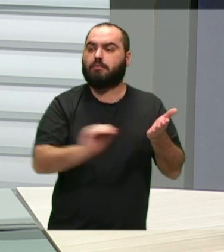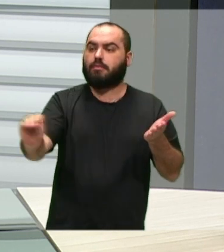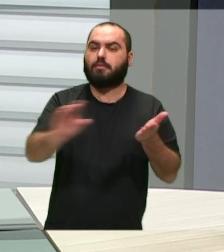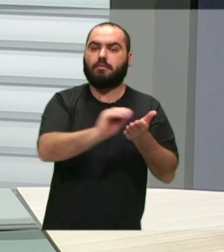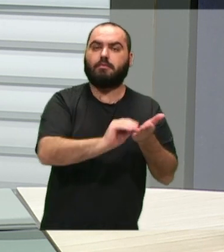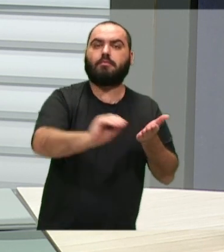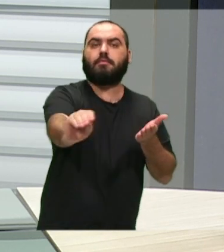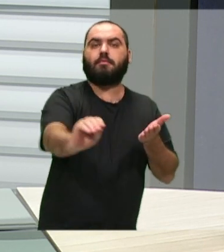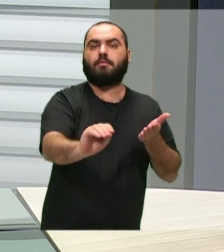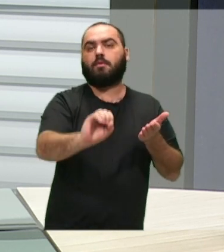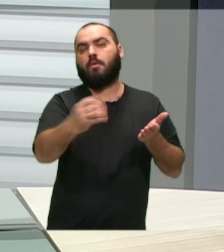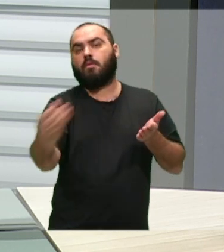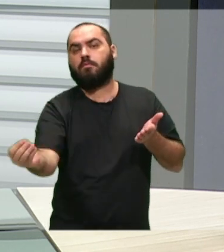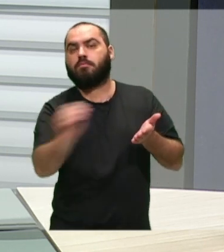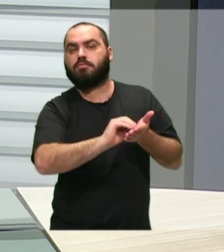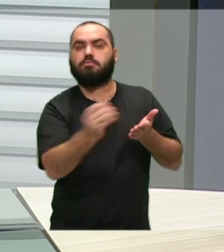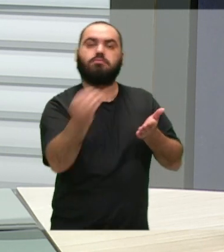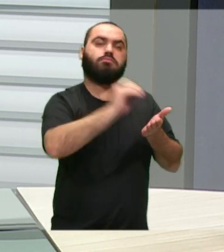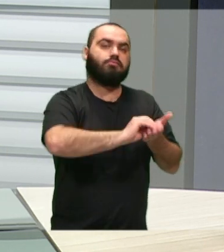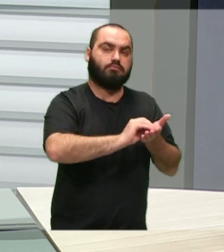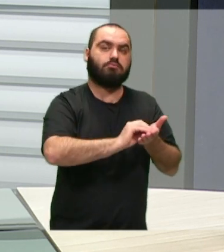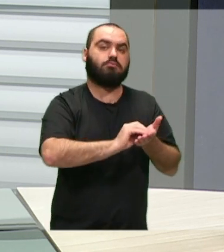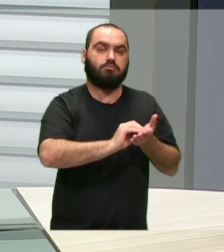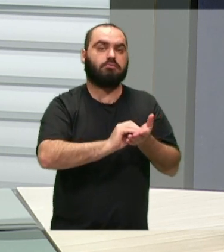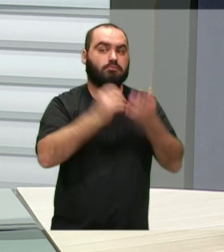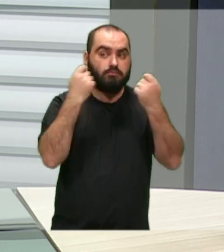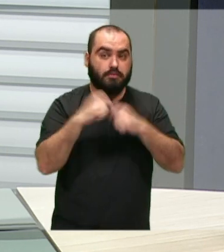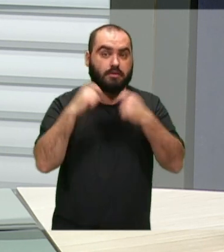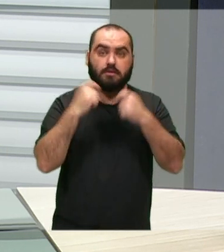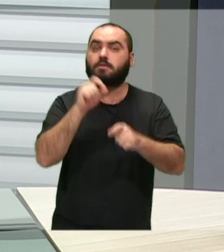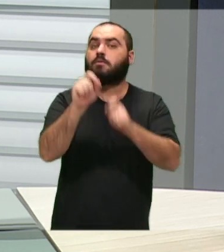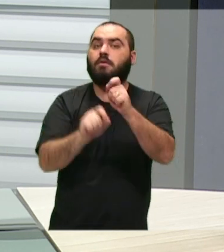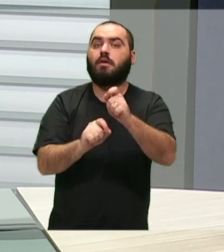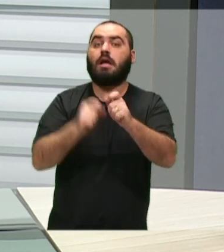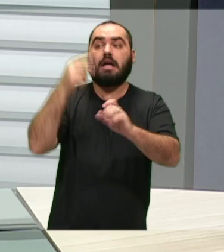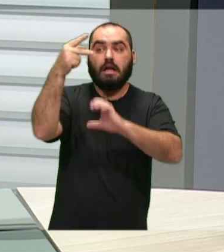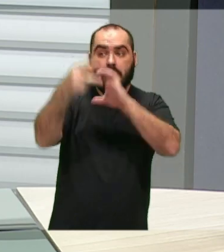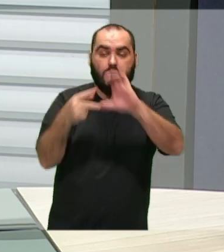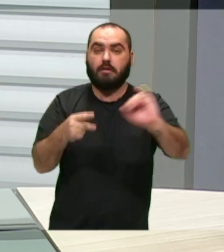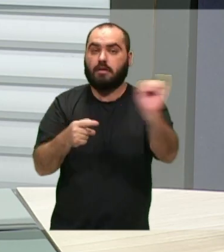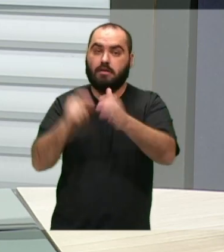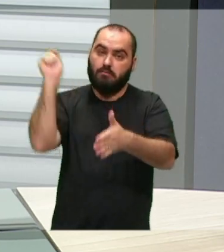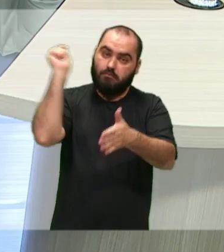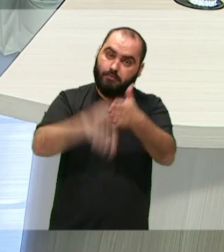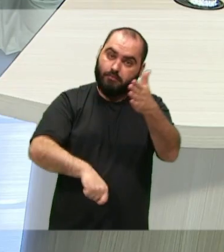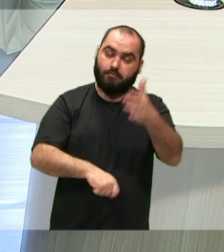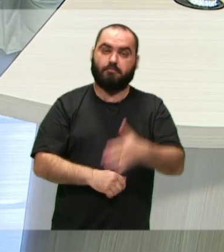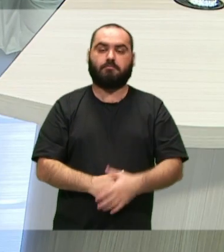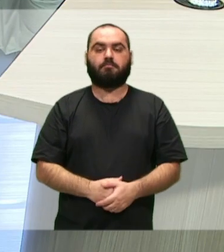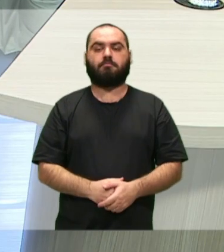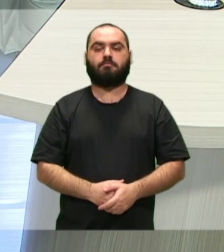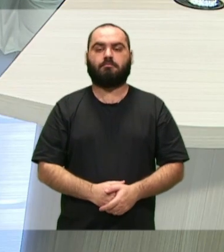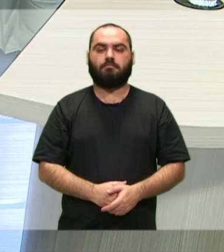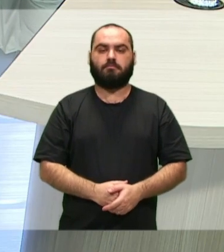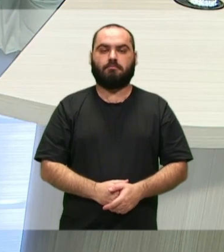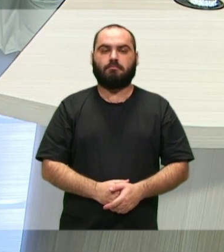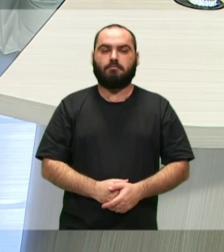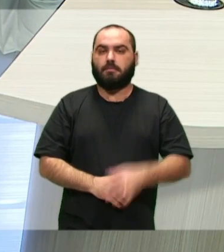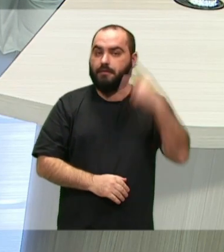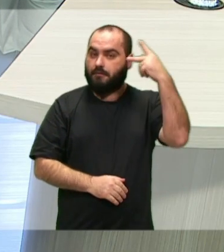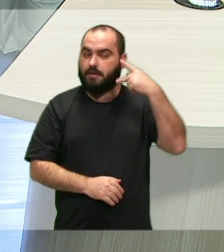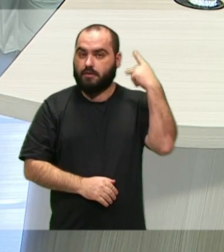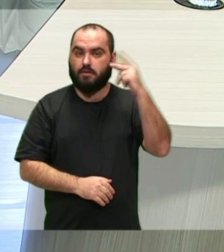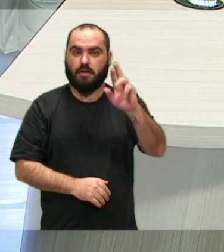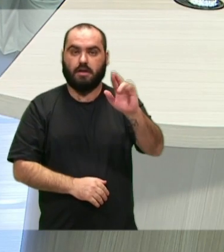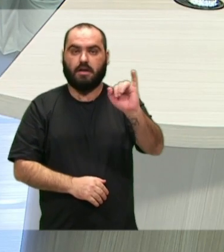administração pública, uma grande parte, ela precisa ter a chancela, né, aqui do Poder Legislativo. Presidente Marcela, a vereadora Mirim